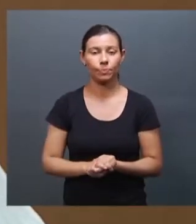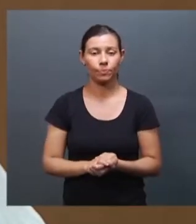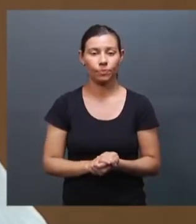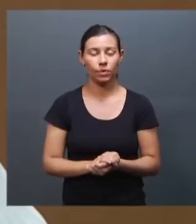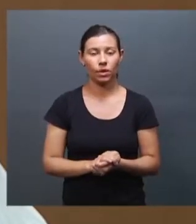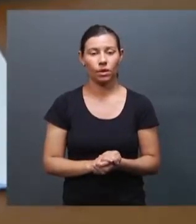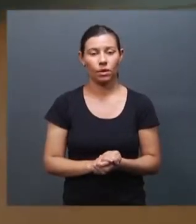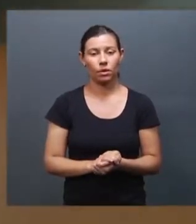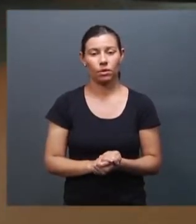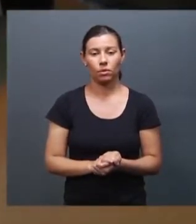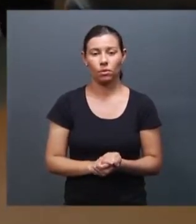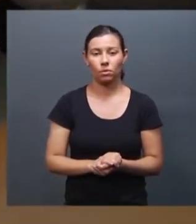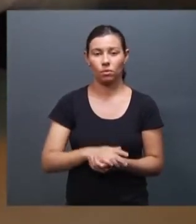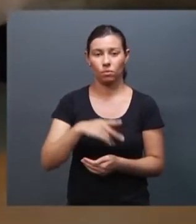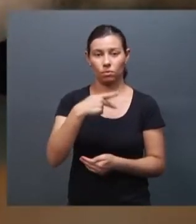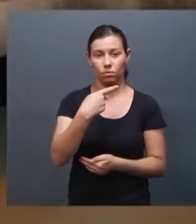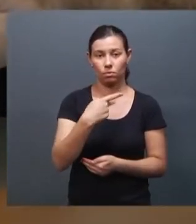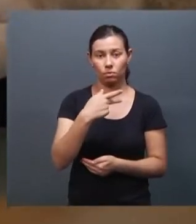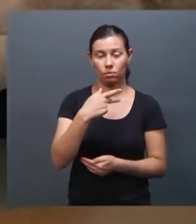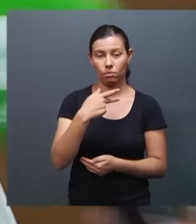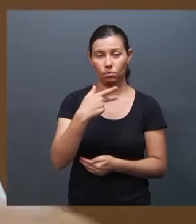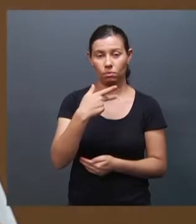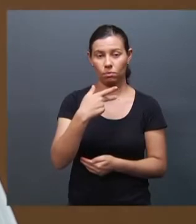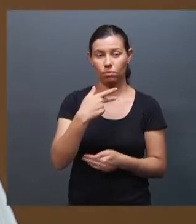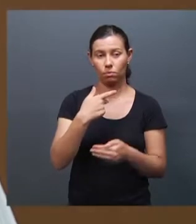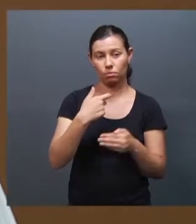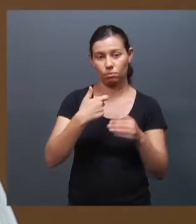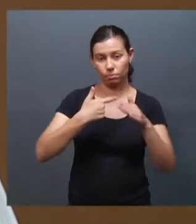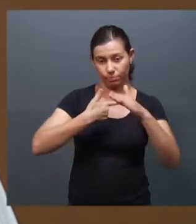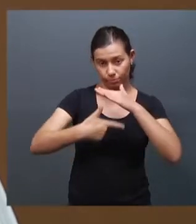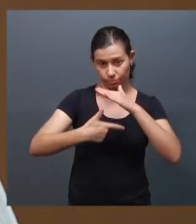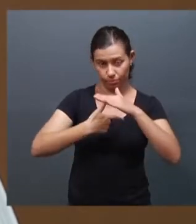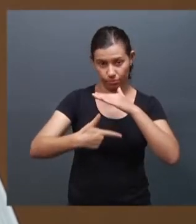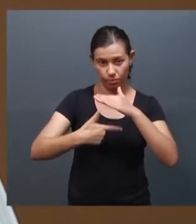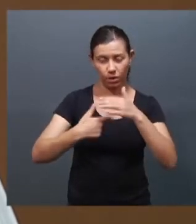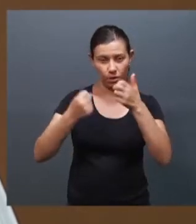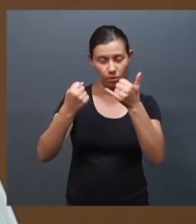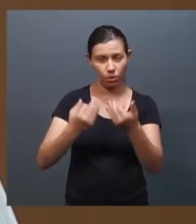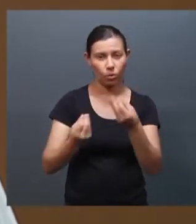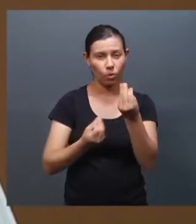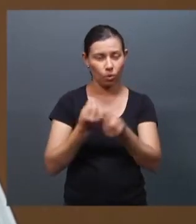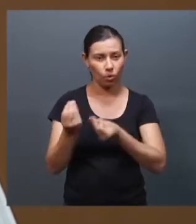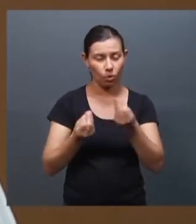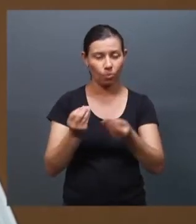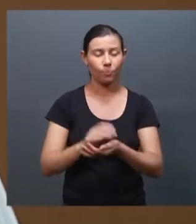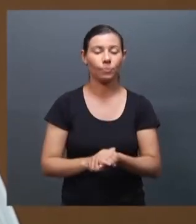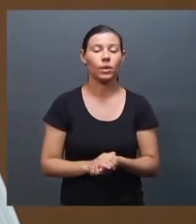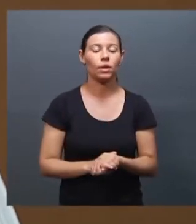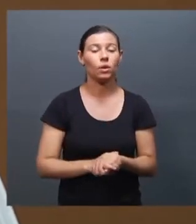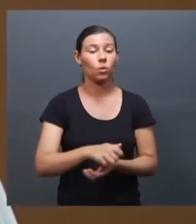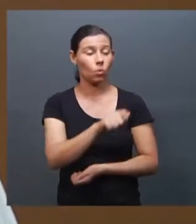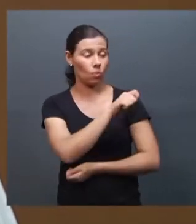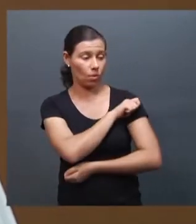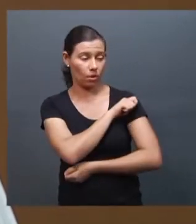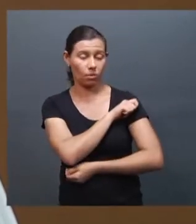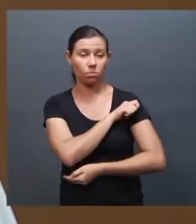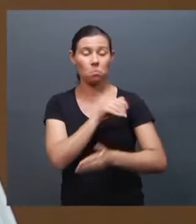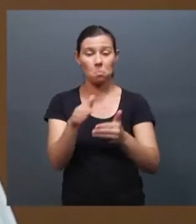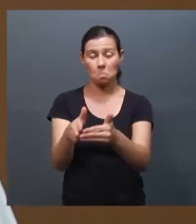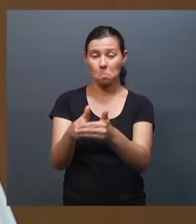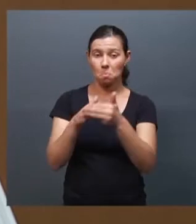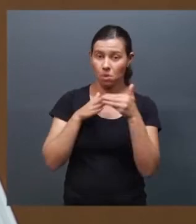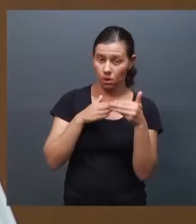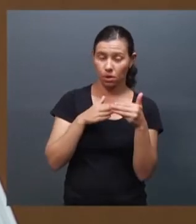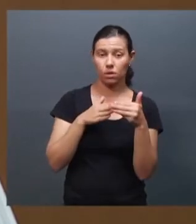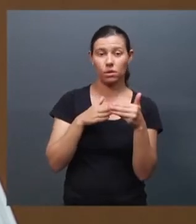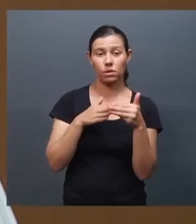UFU explica como é realizado o procedimento. Ele tem que fazer a solicitação. Então, o aluno solicita, no nosso caso aqui, no